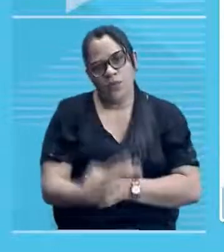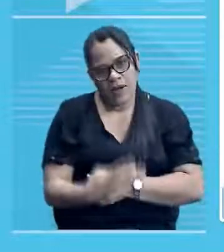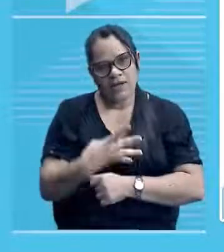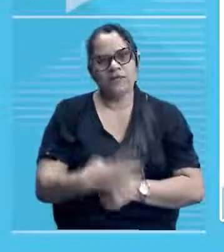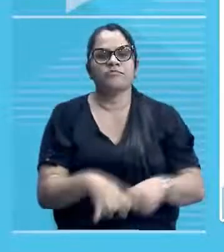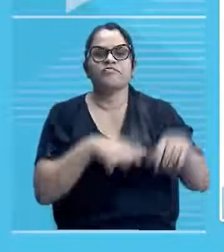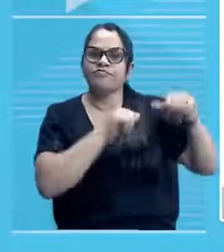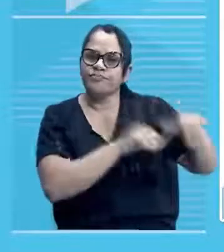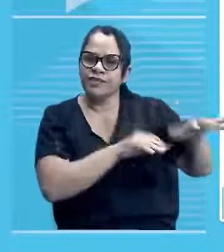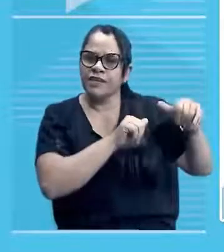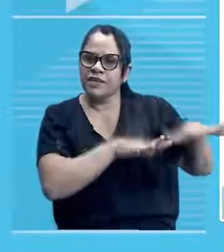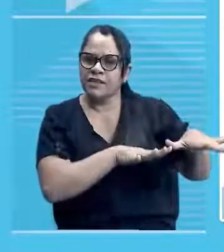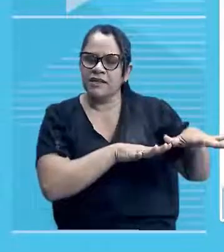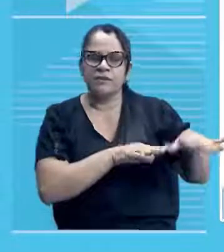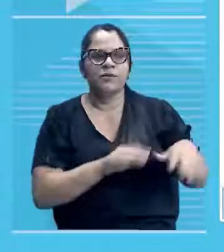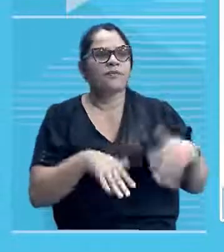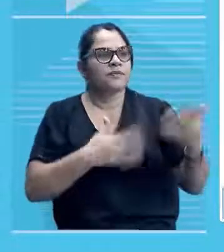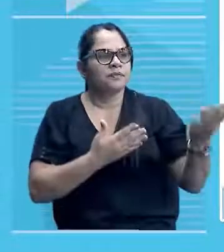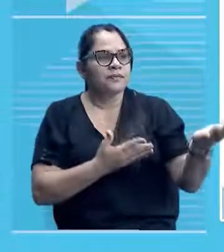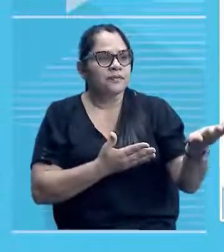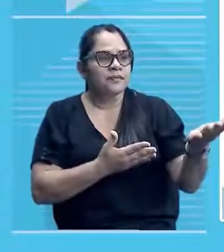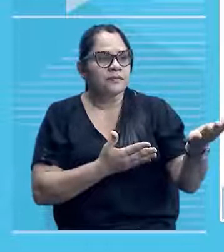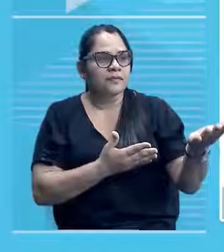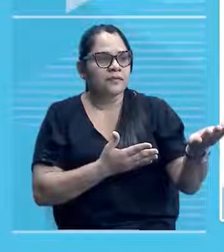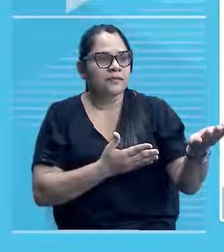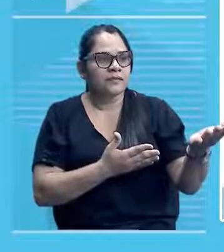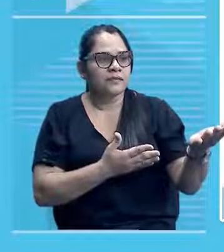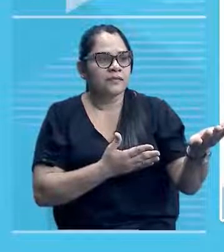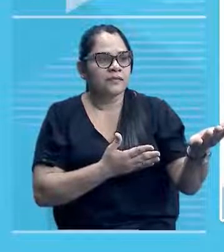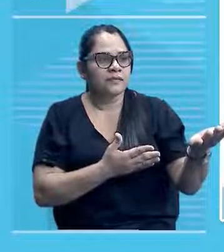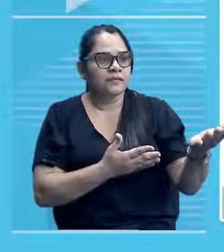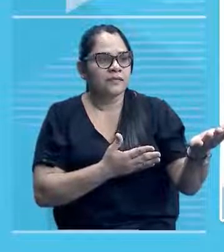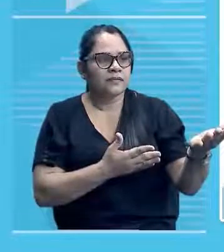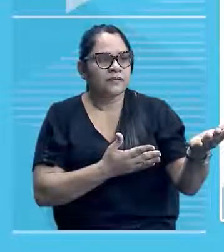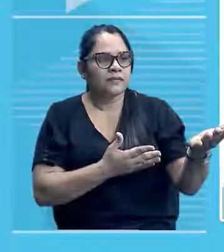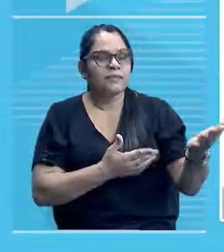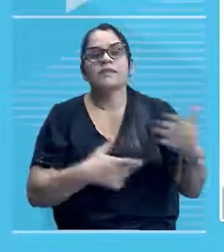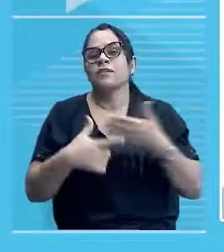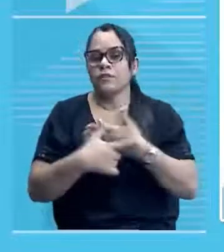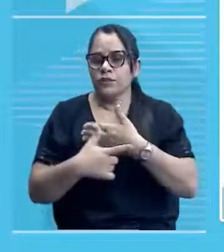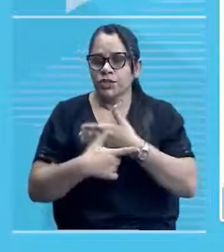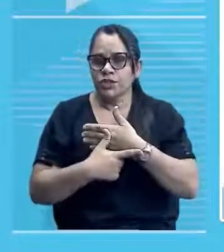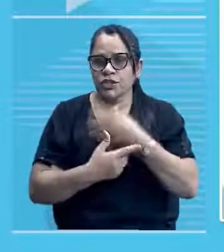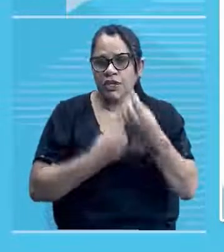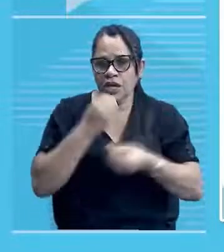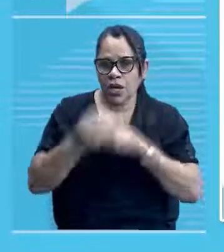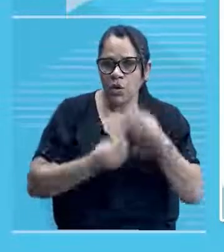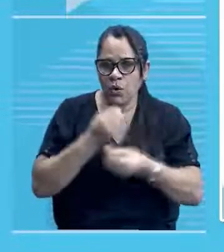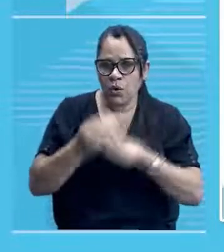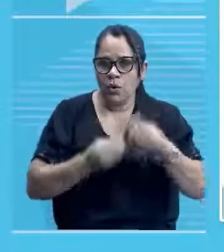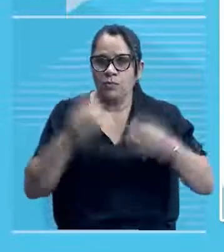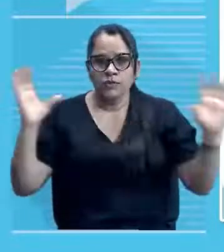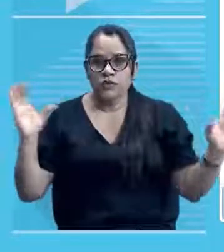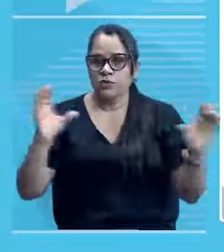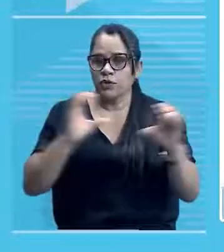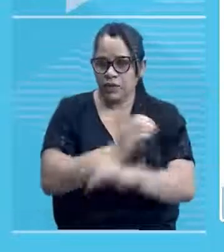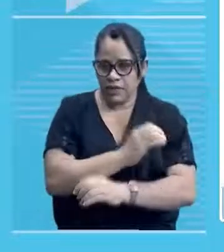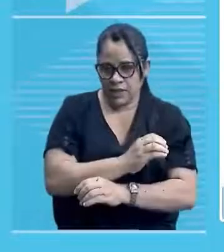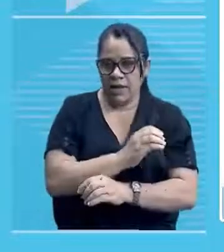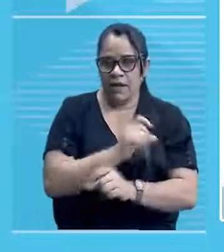Diários, né? Teatro 4 de Setembro, funciona em sua totalidade, né? E abriga,